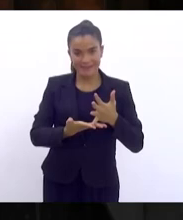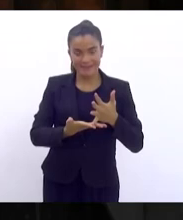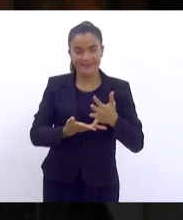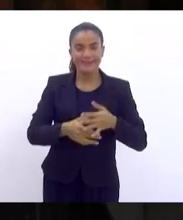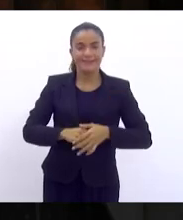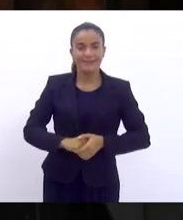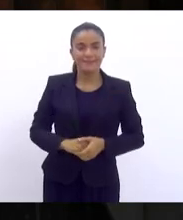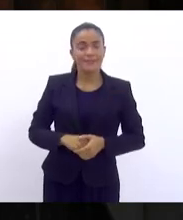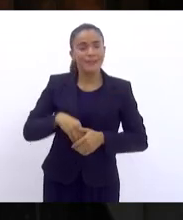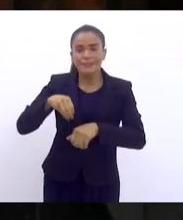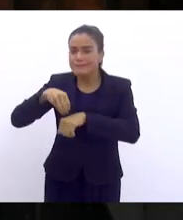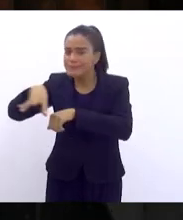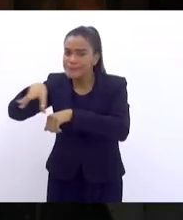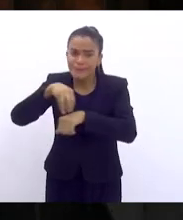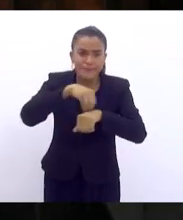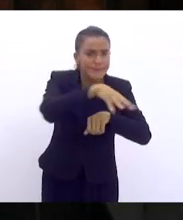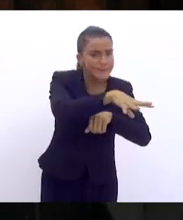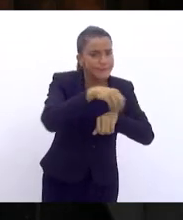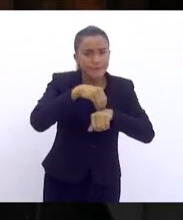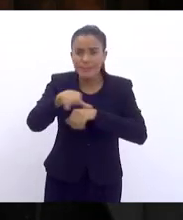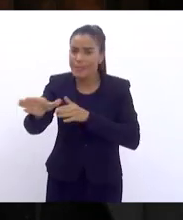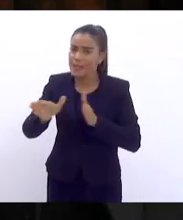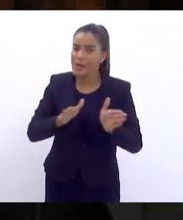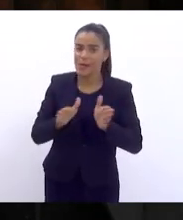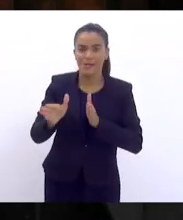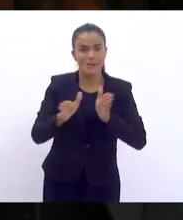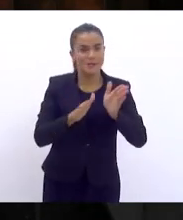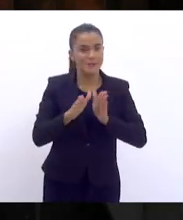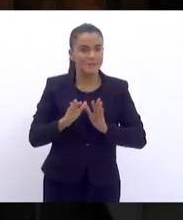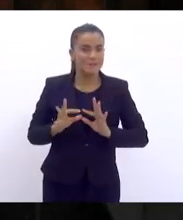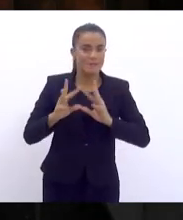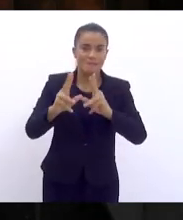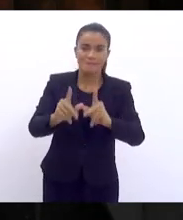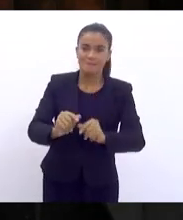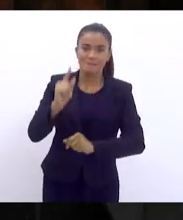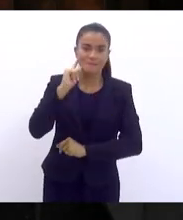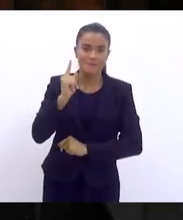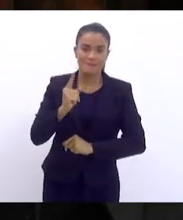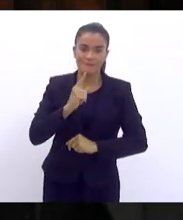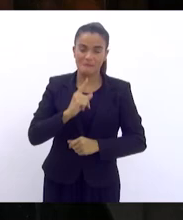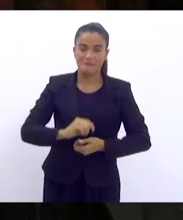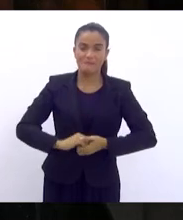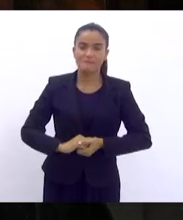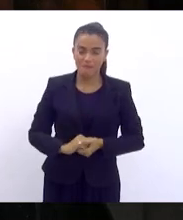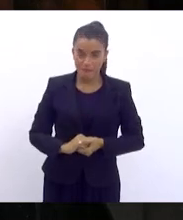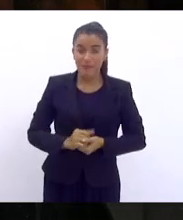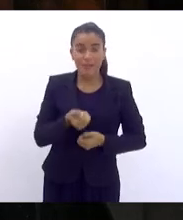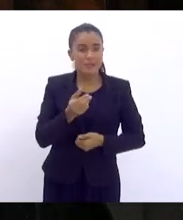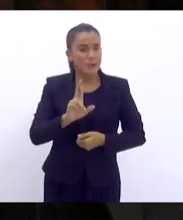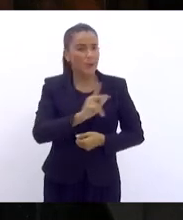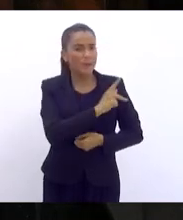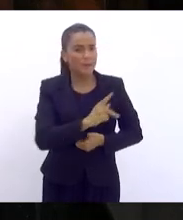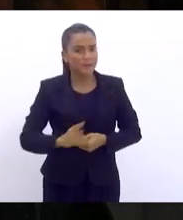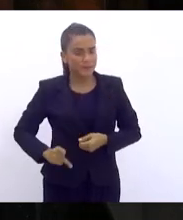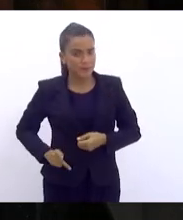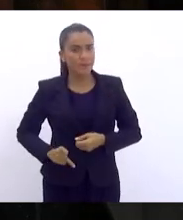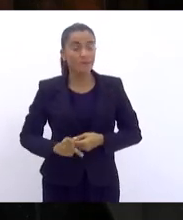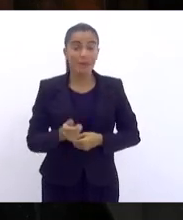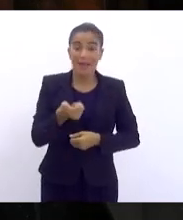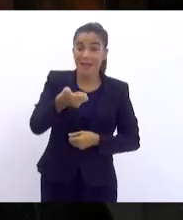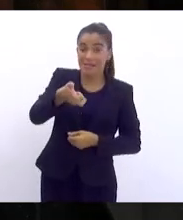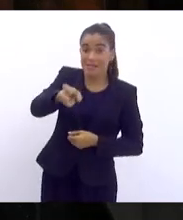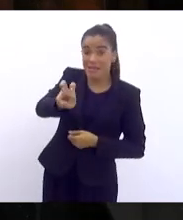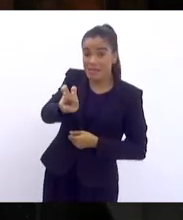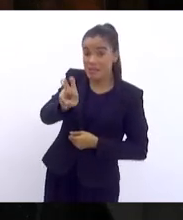que leva a nossa voz aos deficientes auditivos. Senhor presidente, às 15